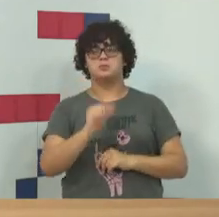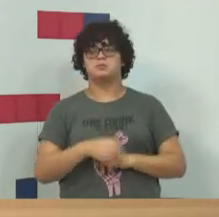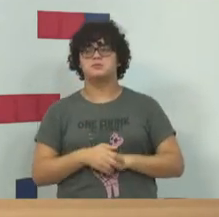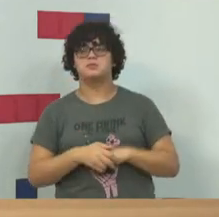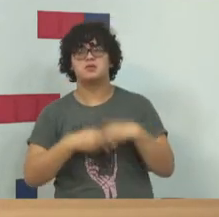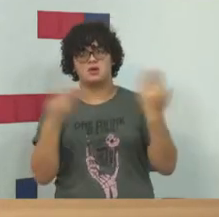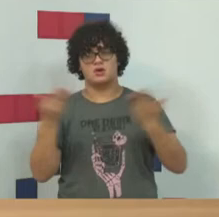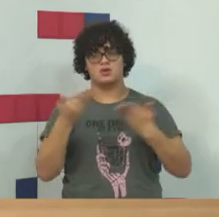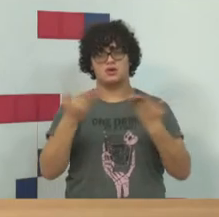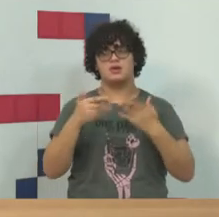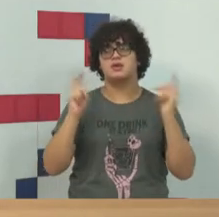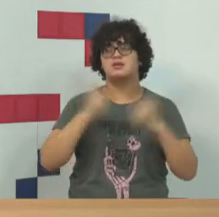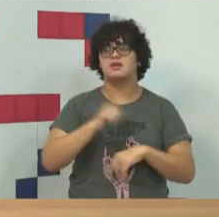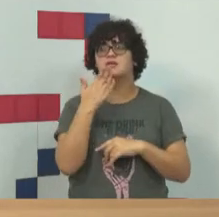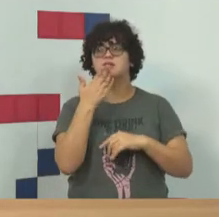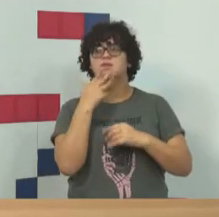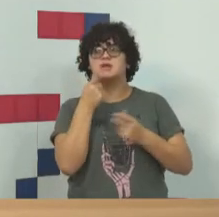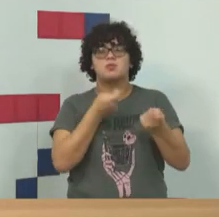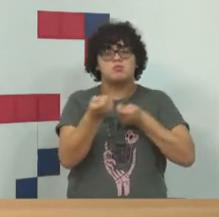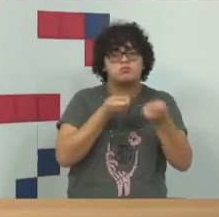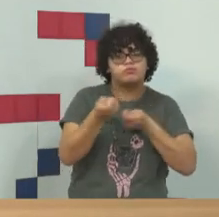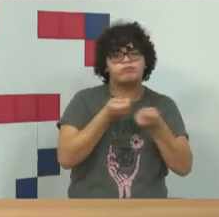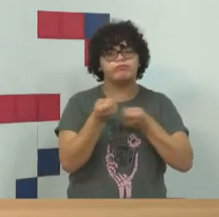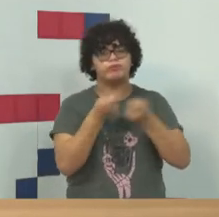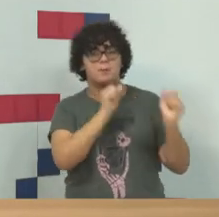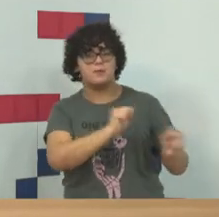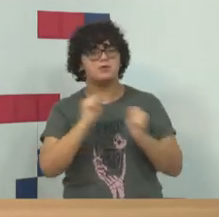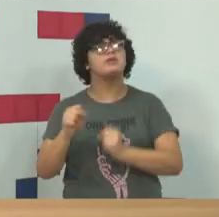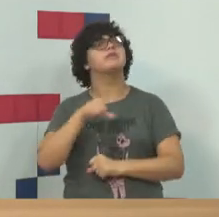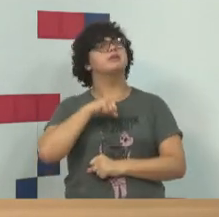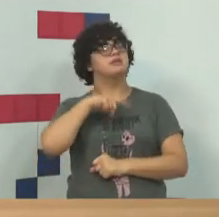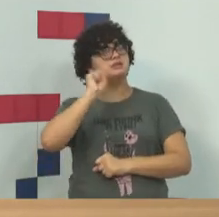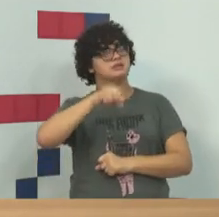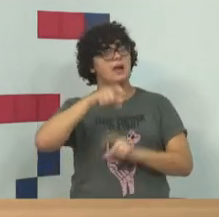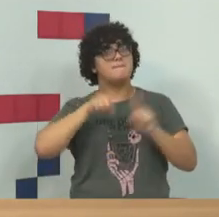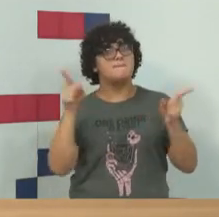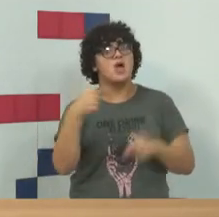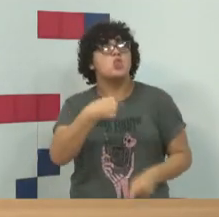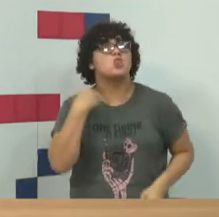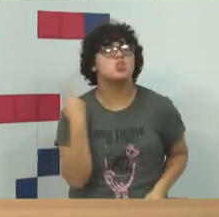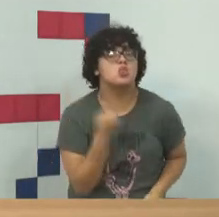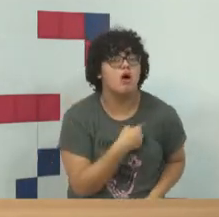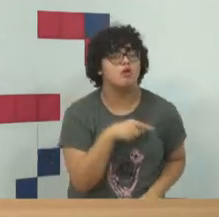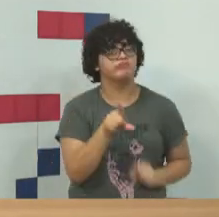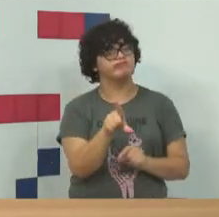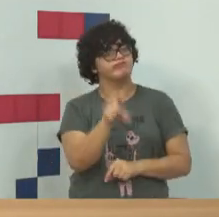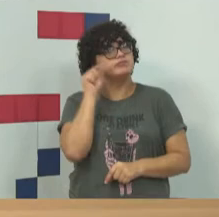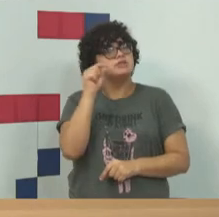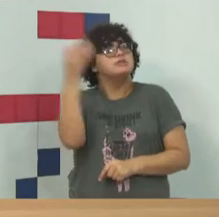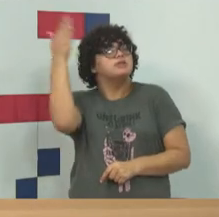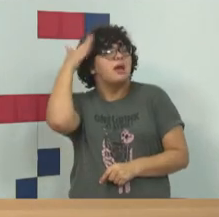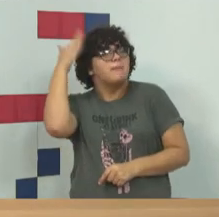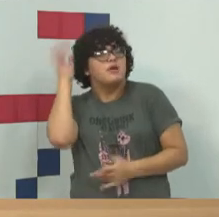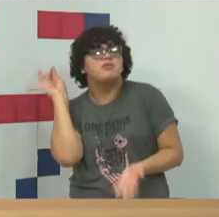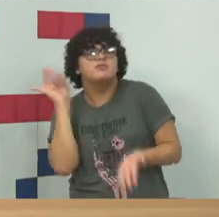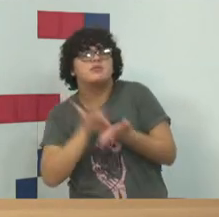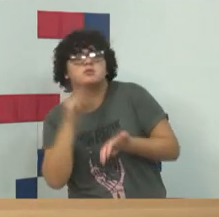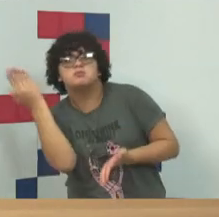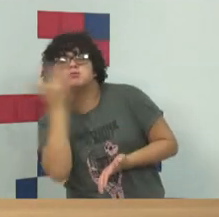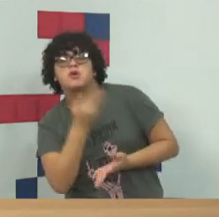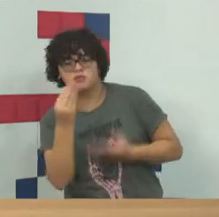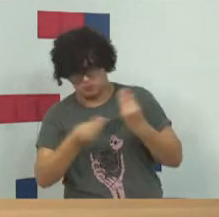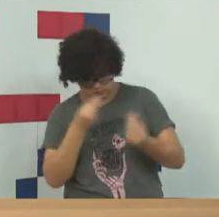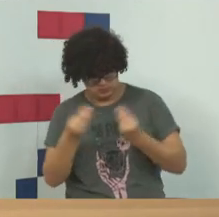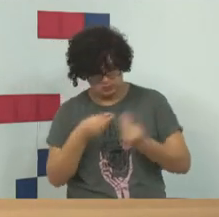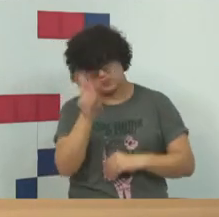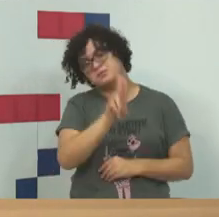As mídias têm esse poder de controle, mas cabe a gente saber como eu vou